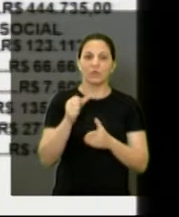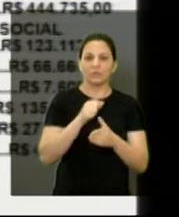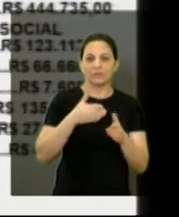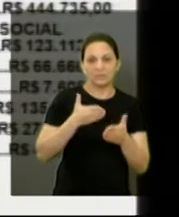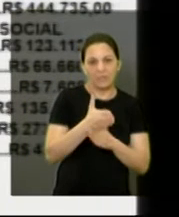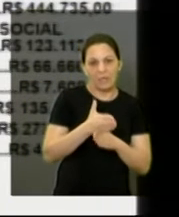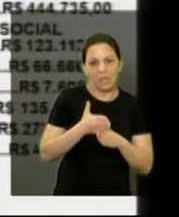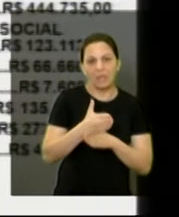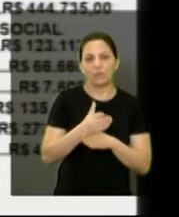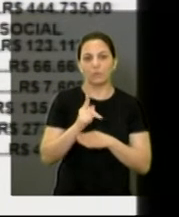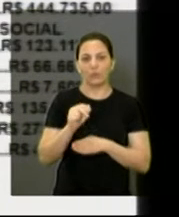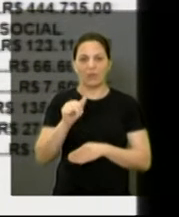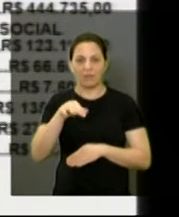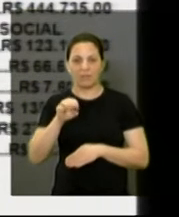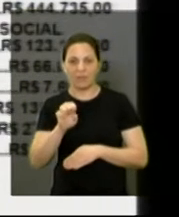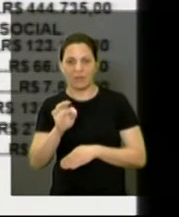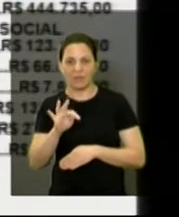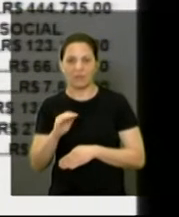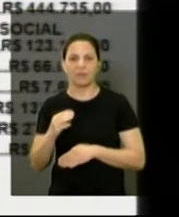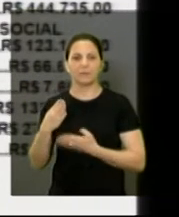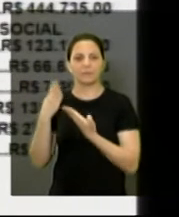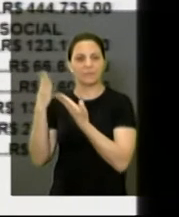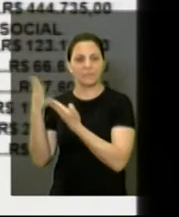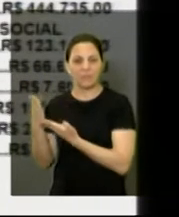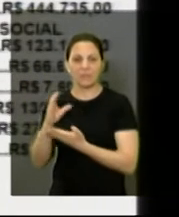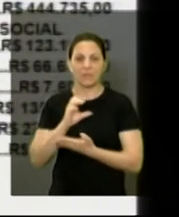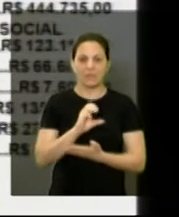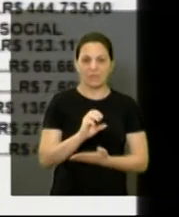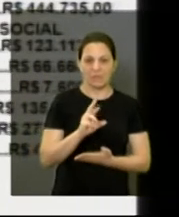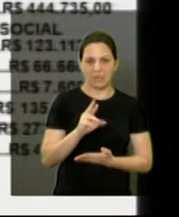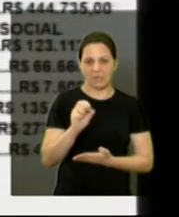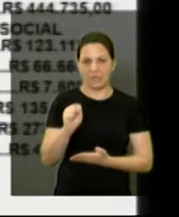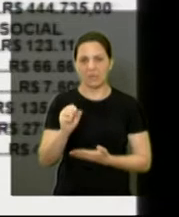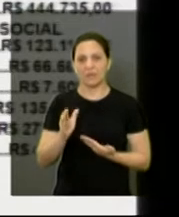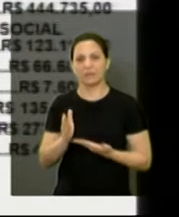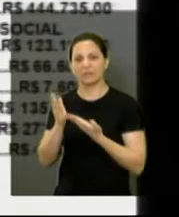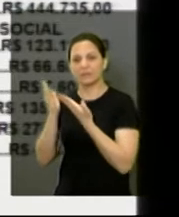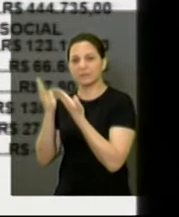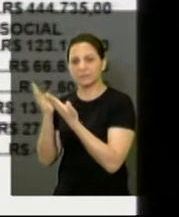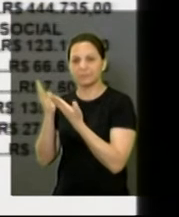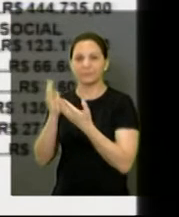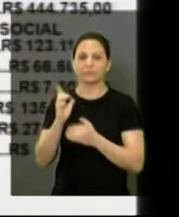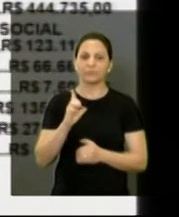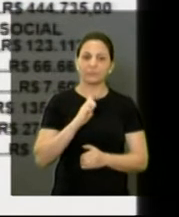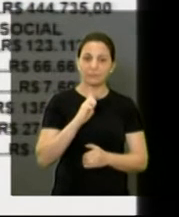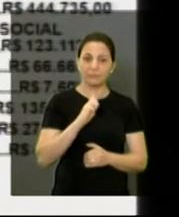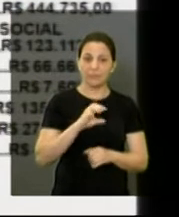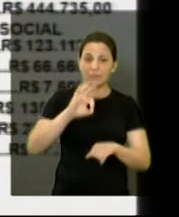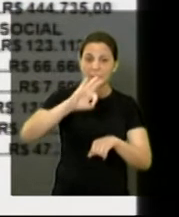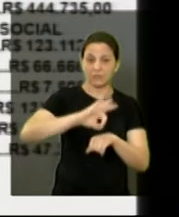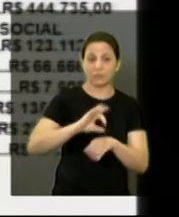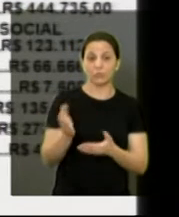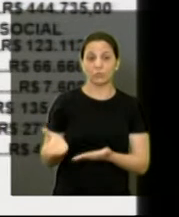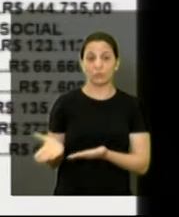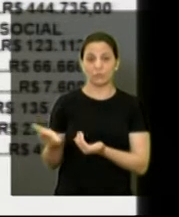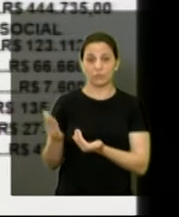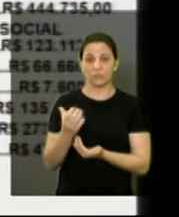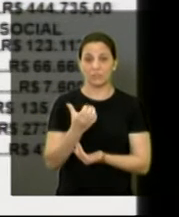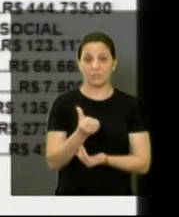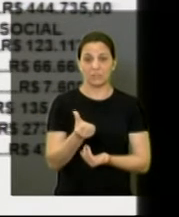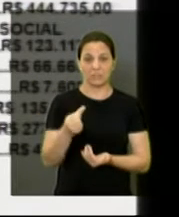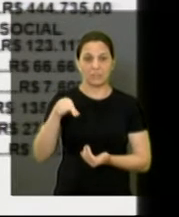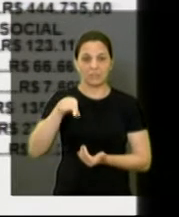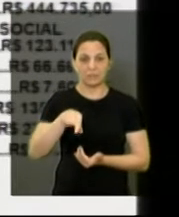444 mil. CRAS, Centro de Referência de Assistência Social, 123 mil. Centro da Juventude, 66 mil.